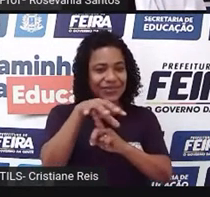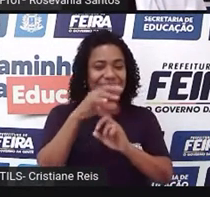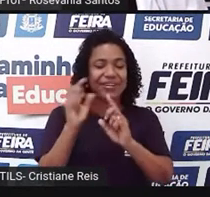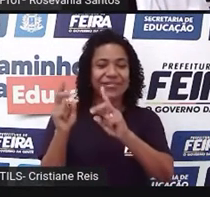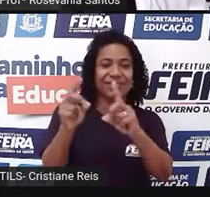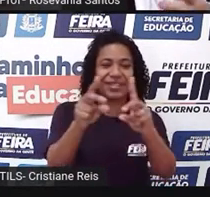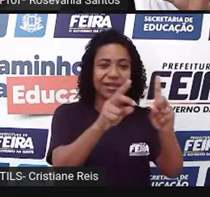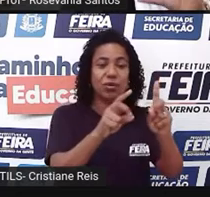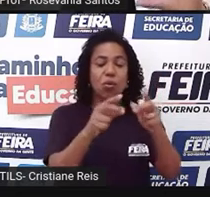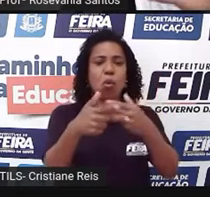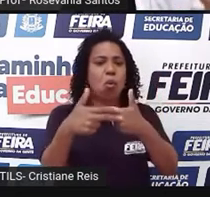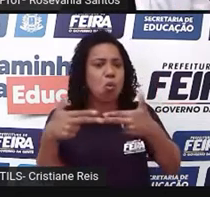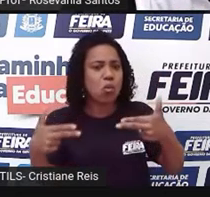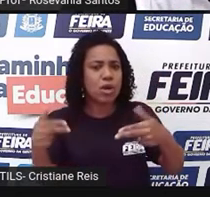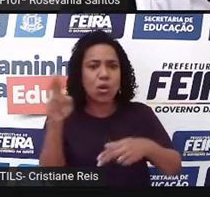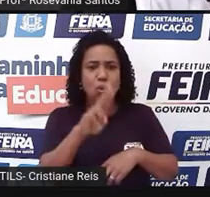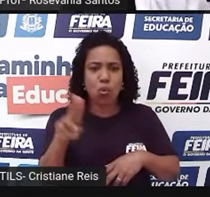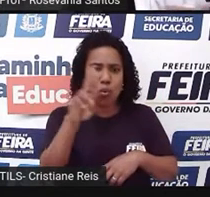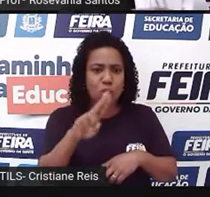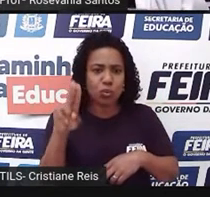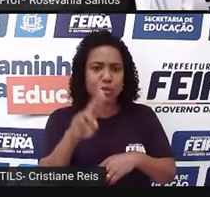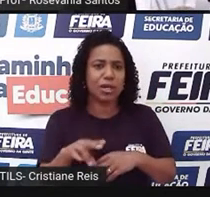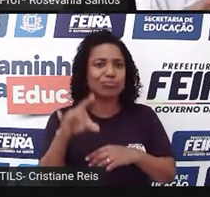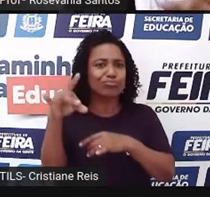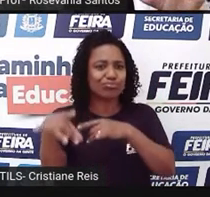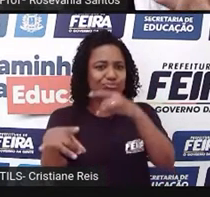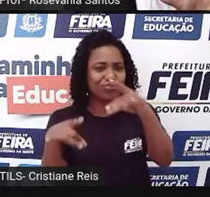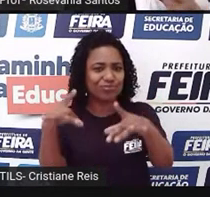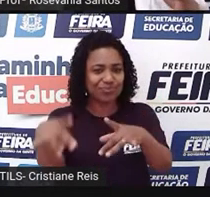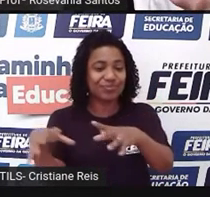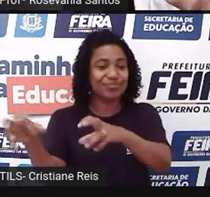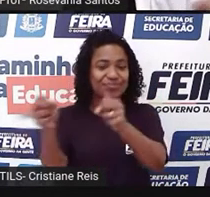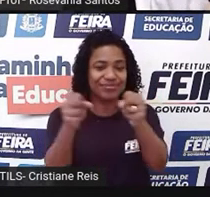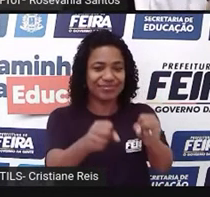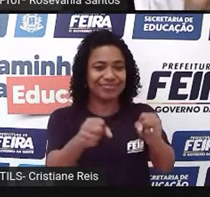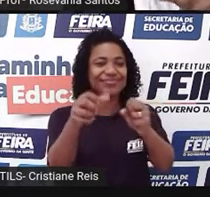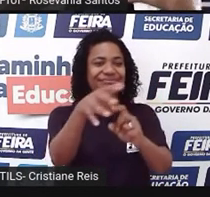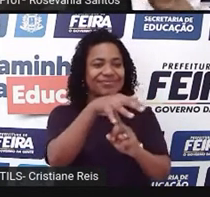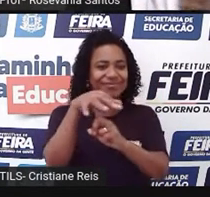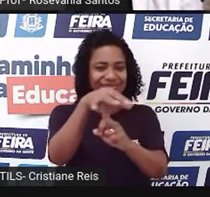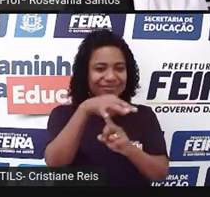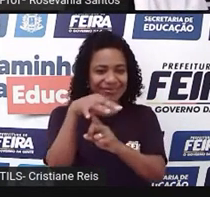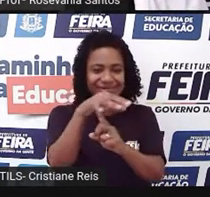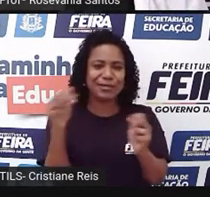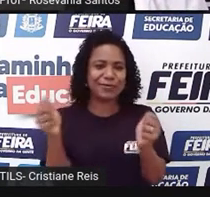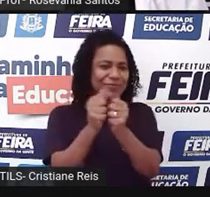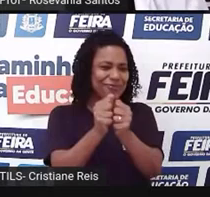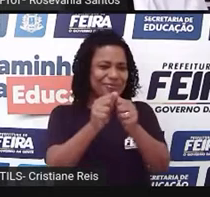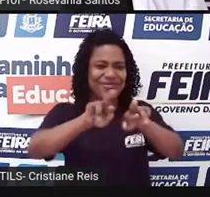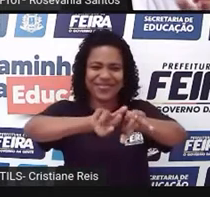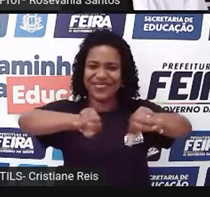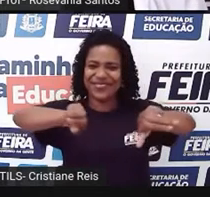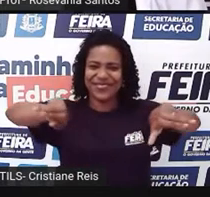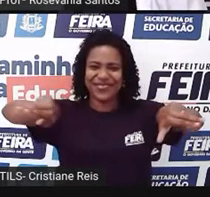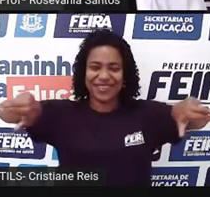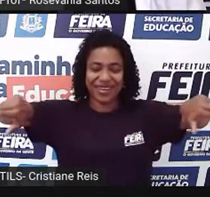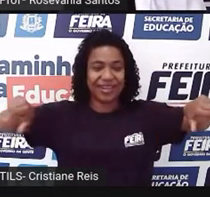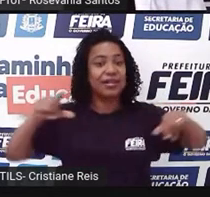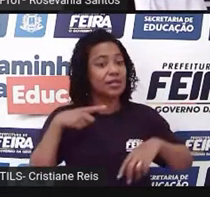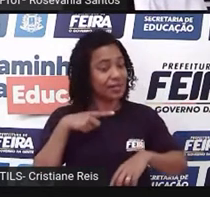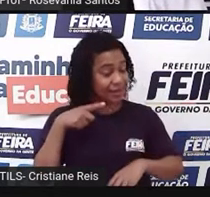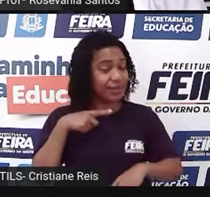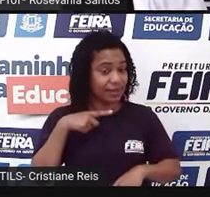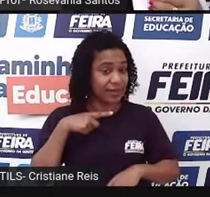usados, tudo isso, gente, junto, que nem dizem vocês, né, junto e misturado no mesmo lugar. E que cada